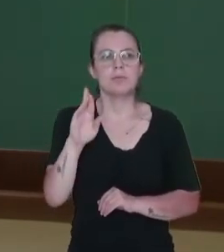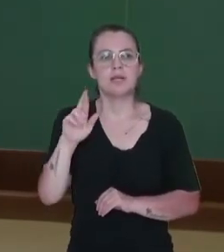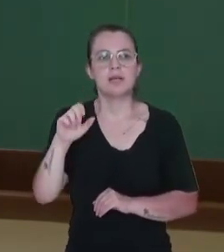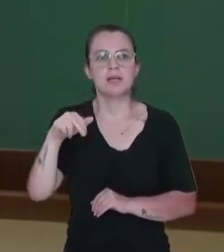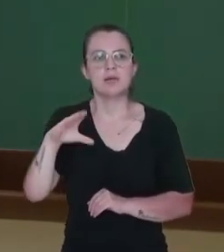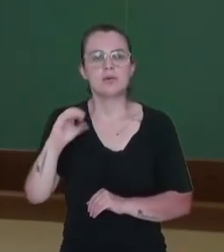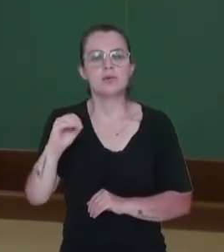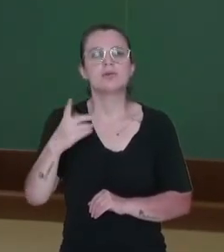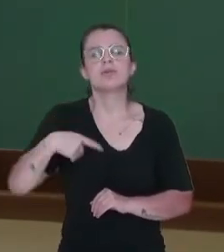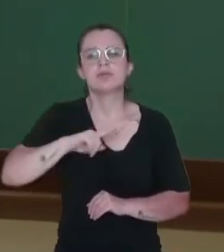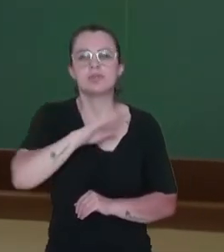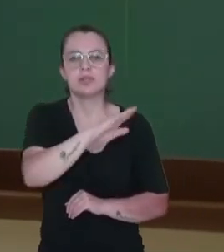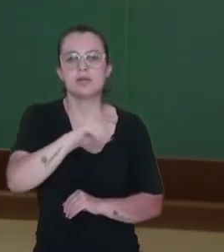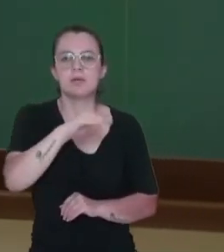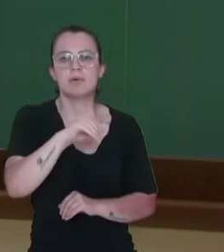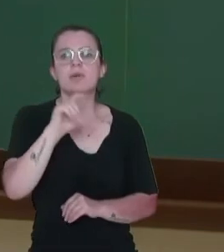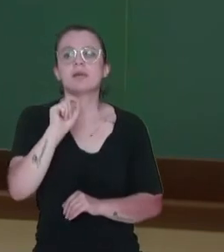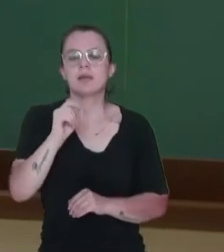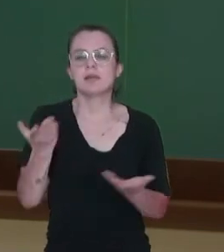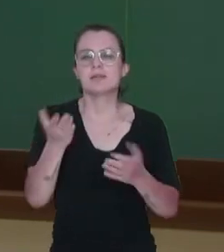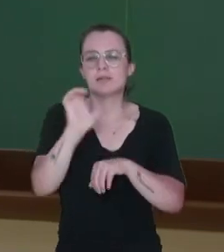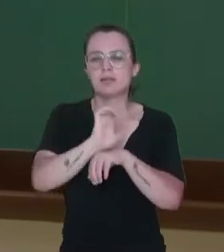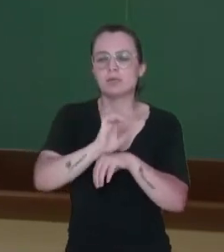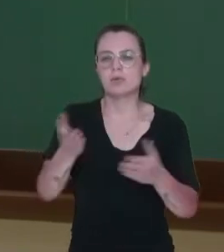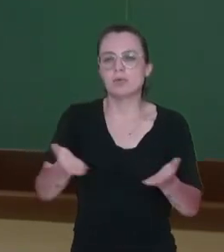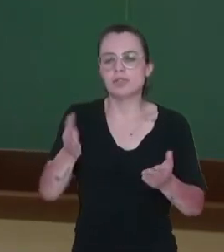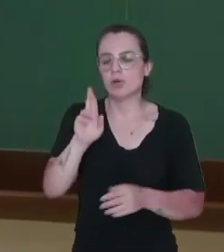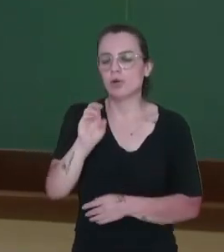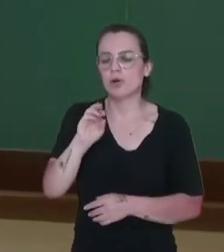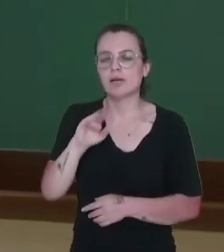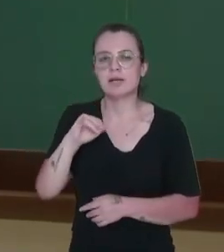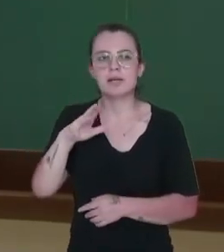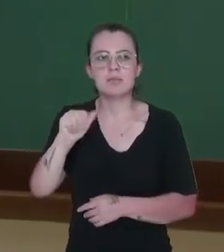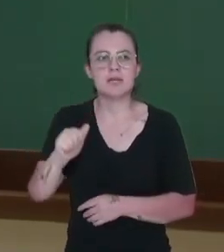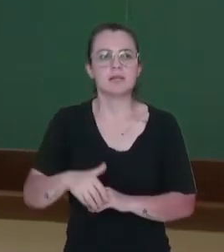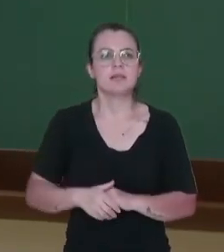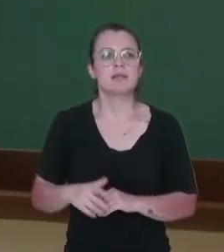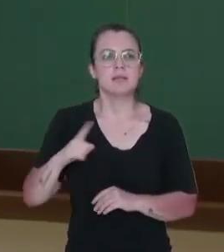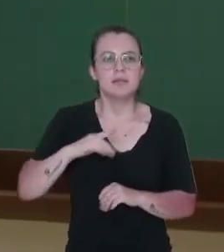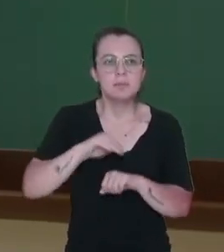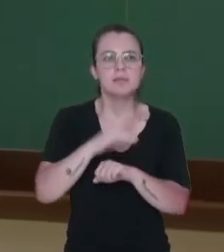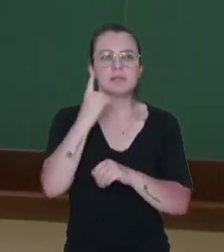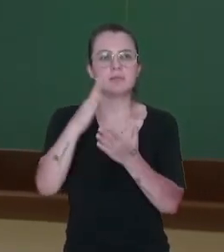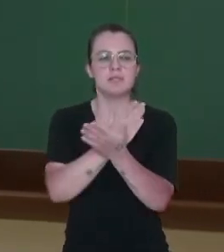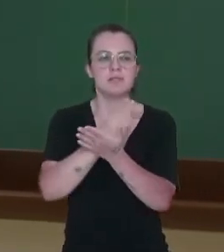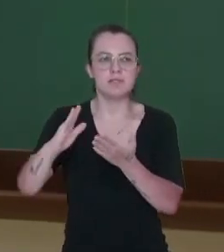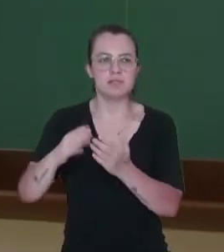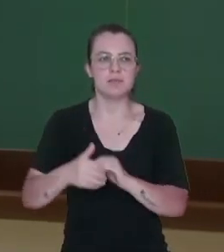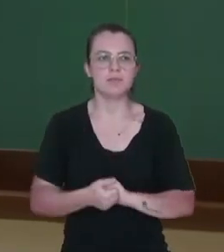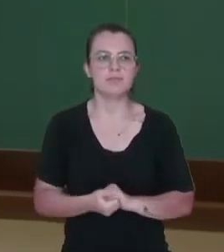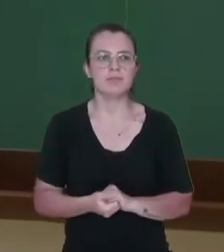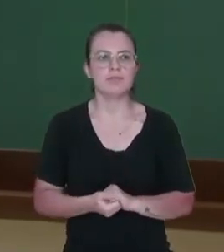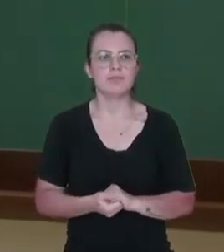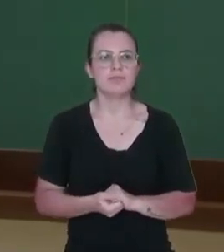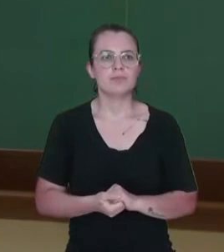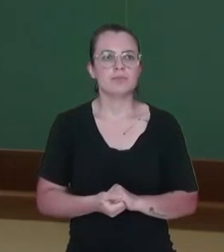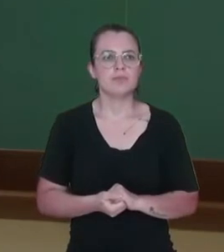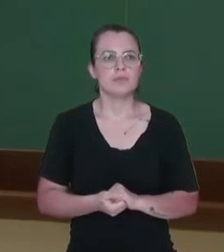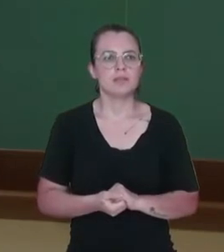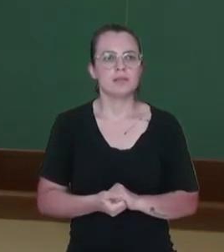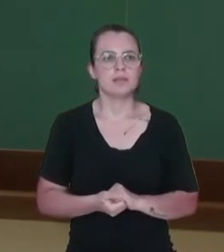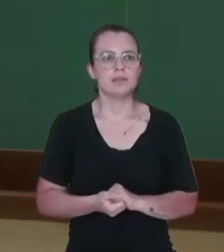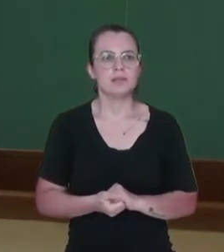estado de Roraima, foi criado. Então, temos mais uma divisão ali, importante do território brasileiro, né?